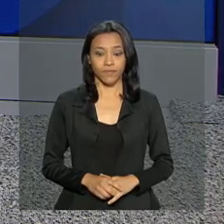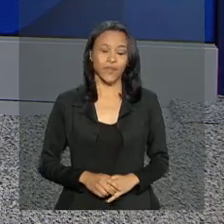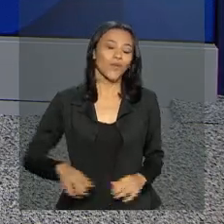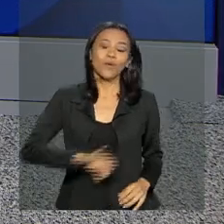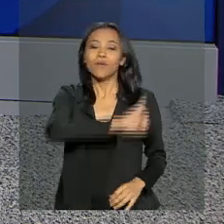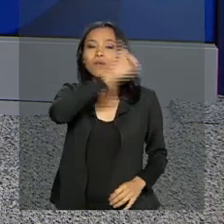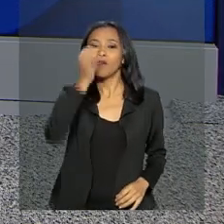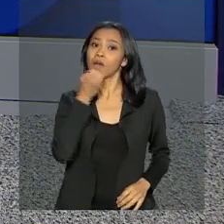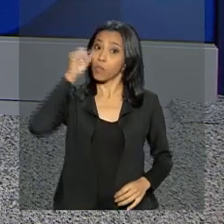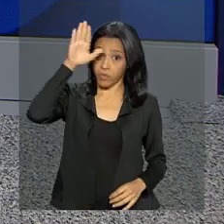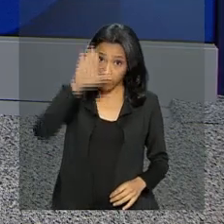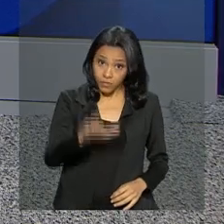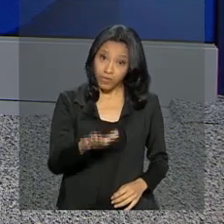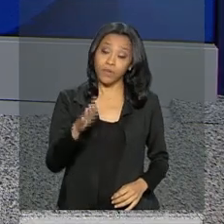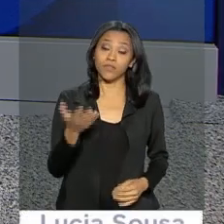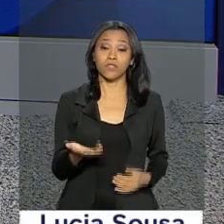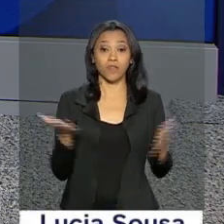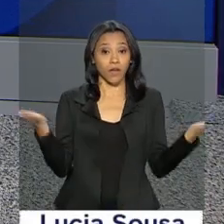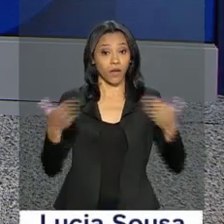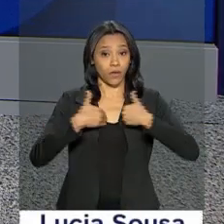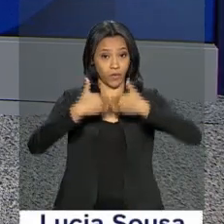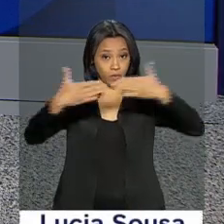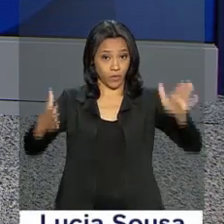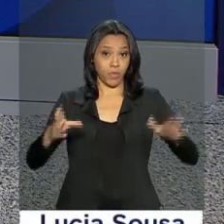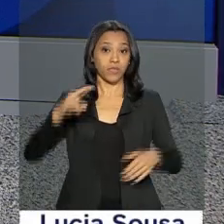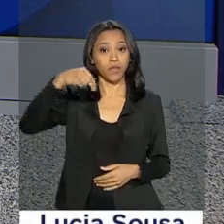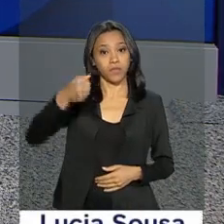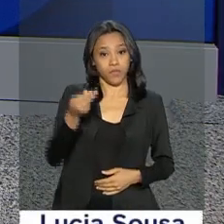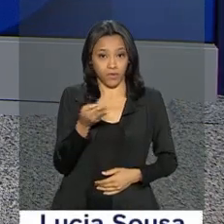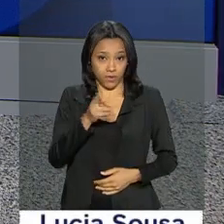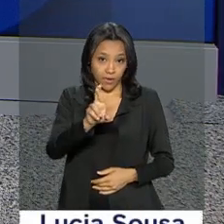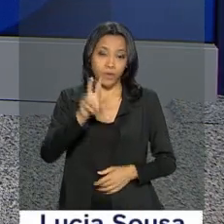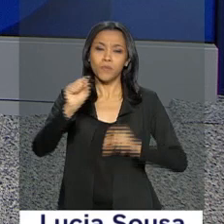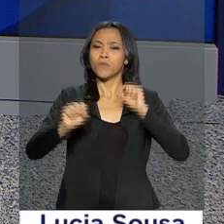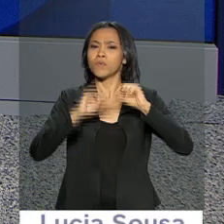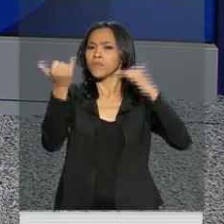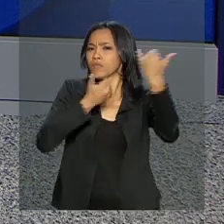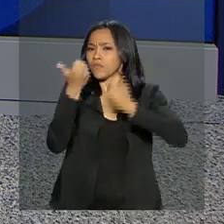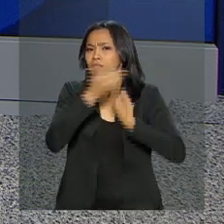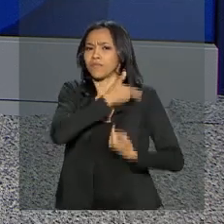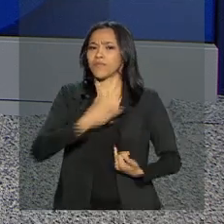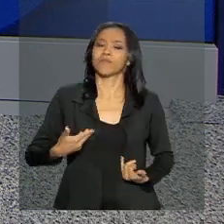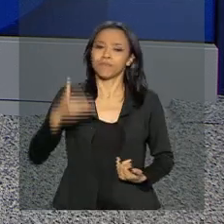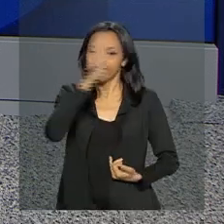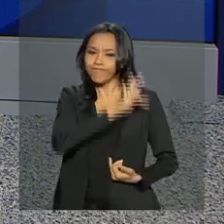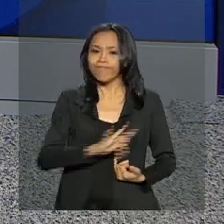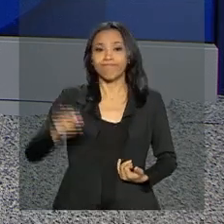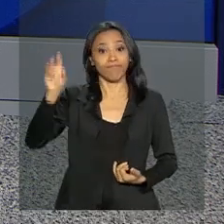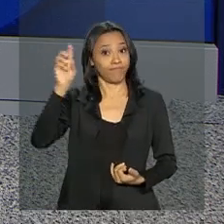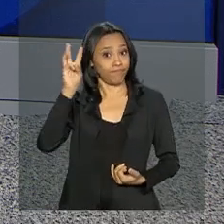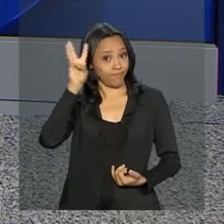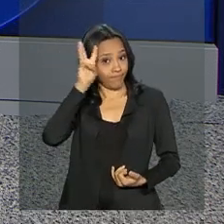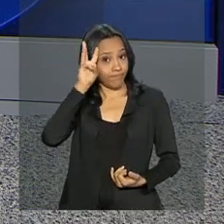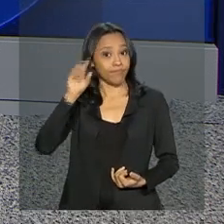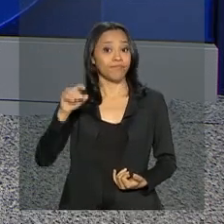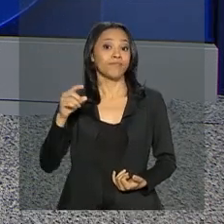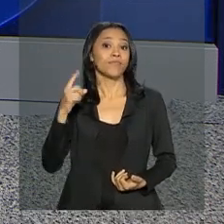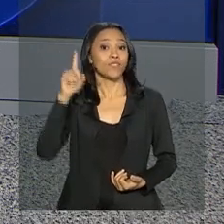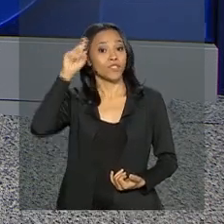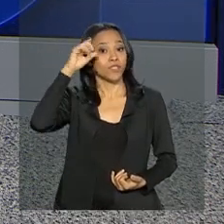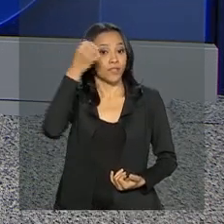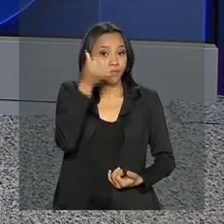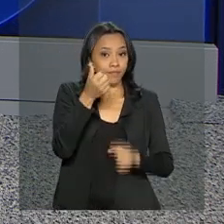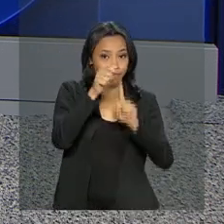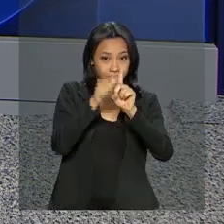Olá, boa tarde. Começa agora o repórter NBR com as notícias do governo federal desta terça-feira, 6 de